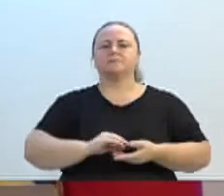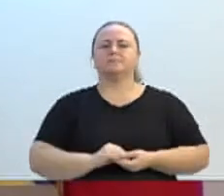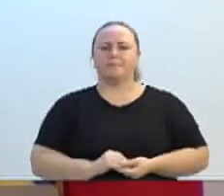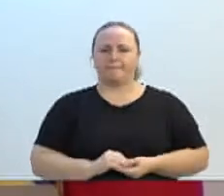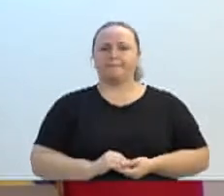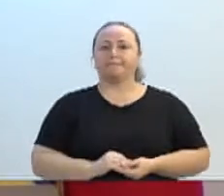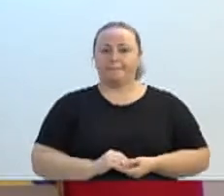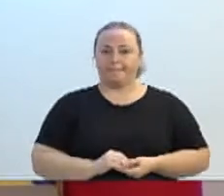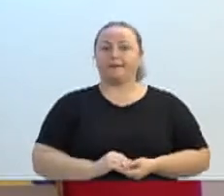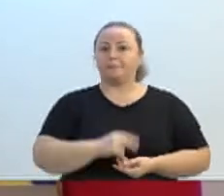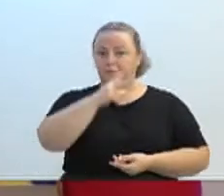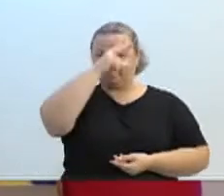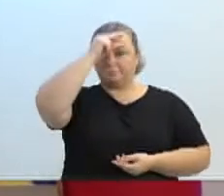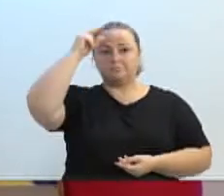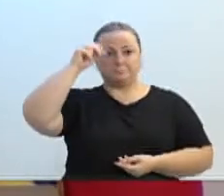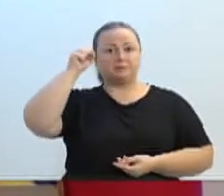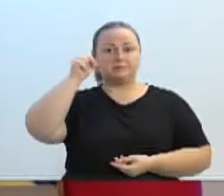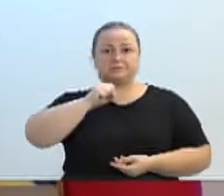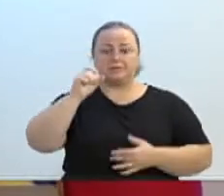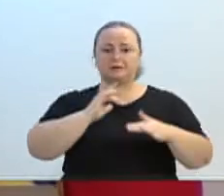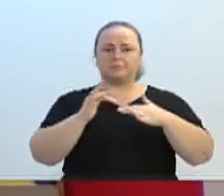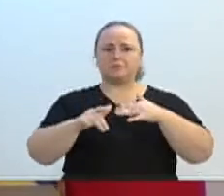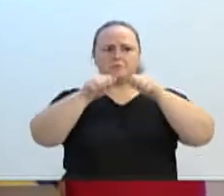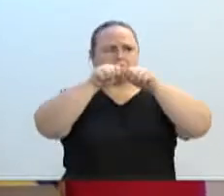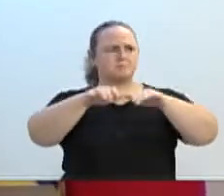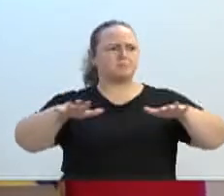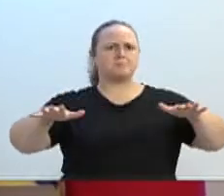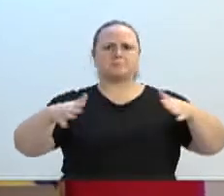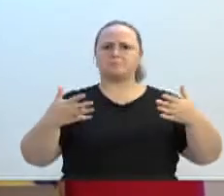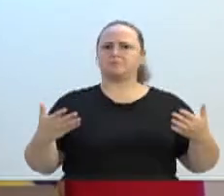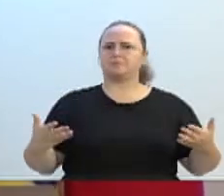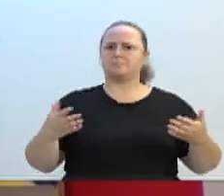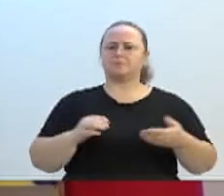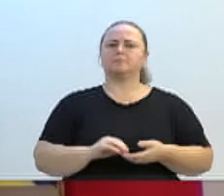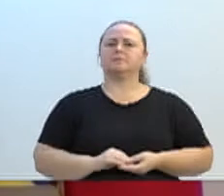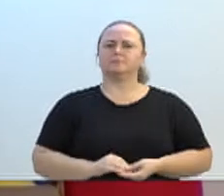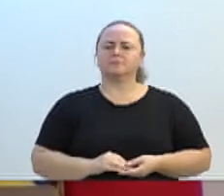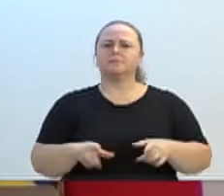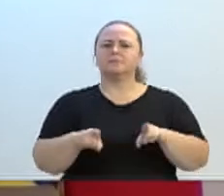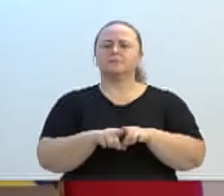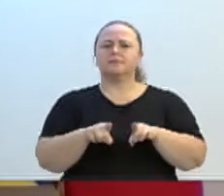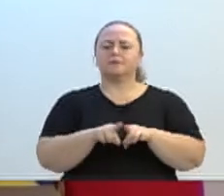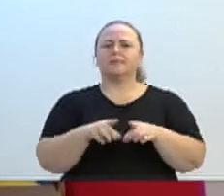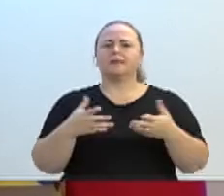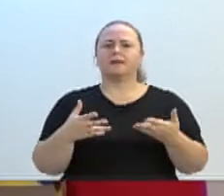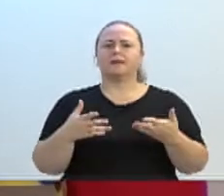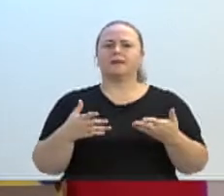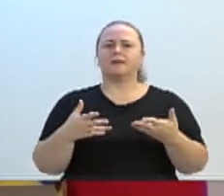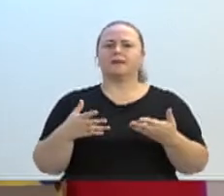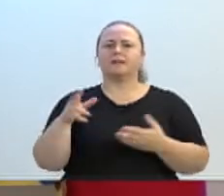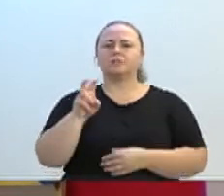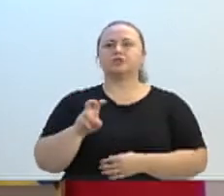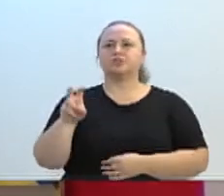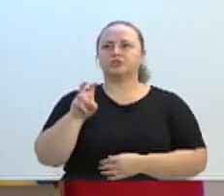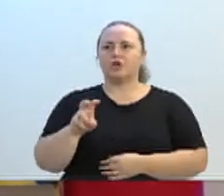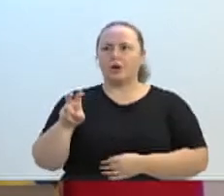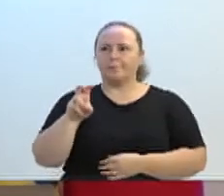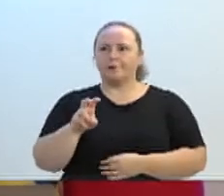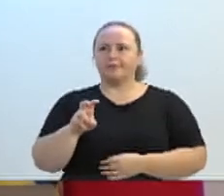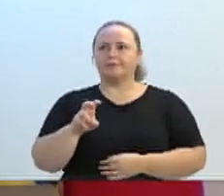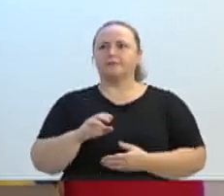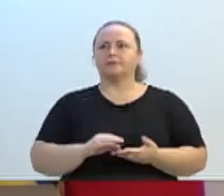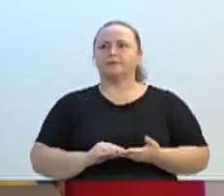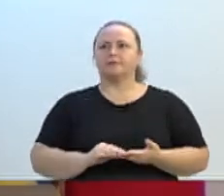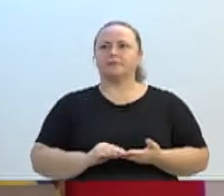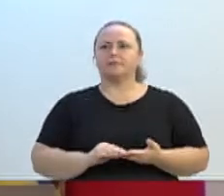saindo bastante em mídia. Tem percebido. O jornal Alemão aconteceu aquele caso do shopping. O jornal Globo, agora dia 17, também. O